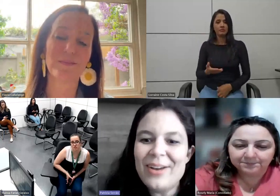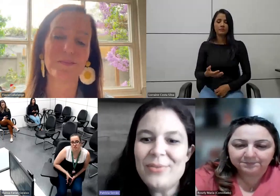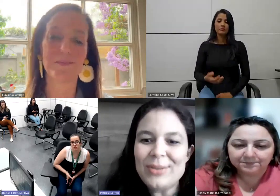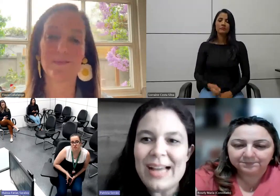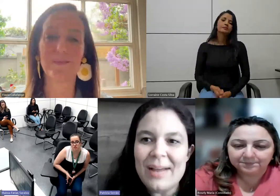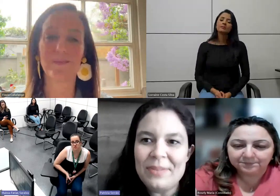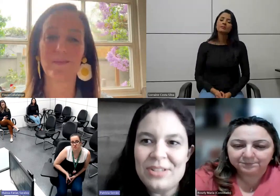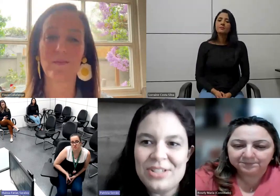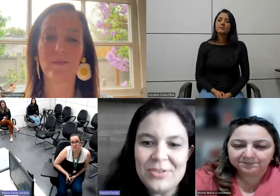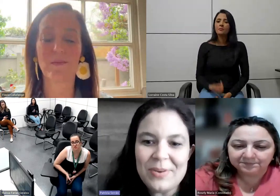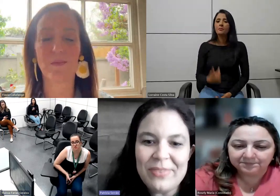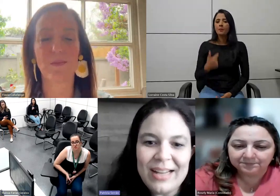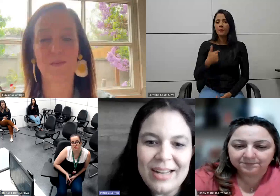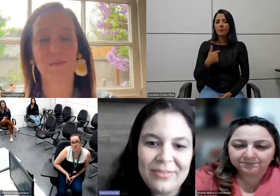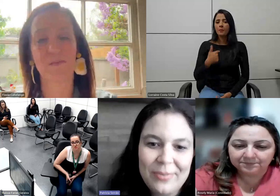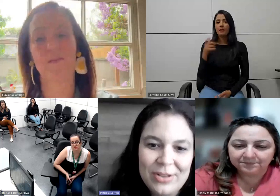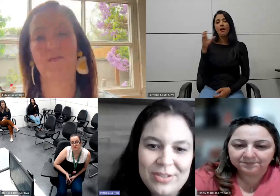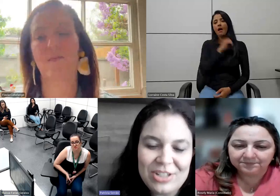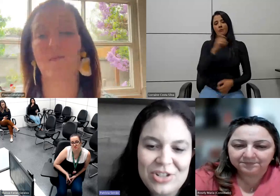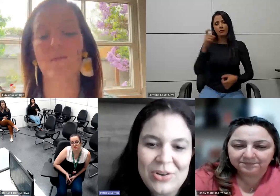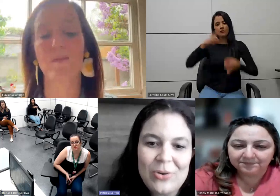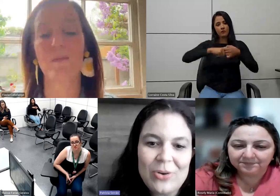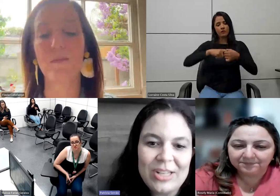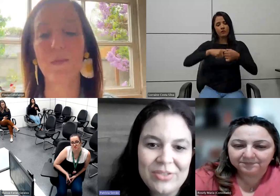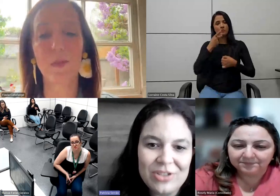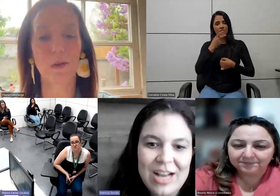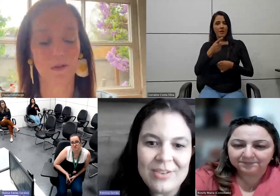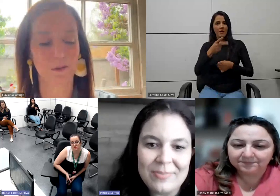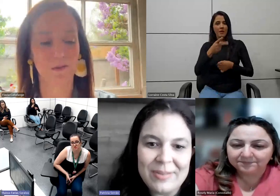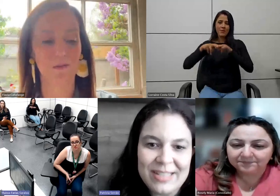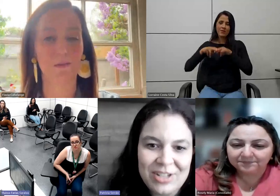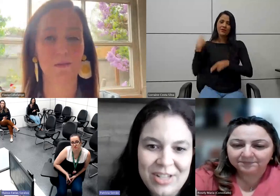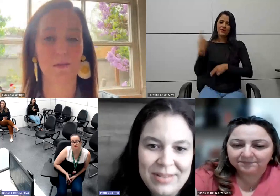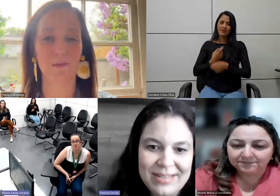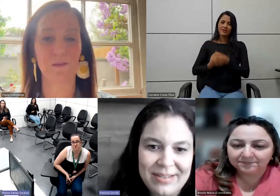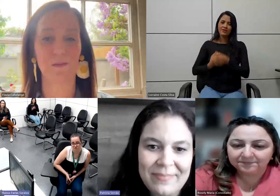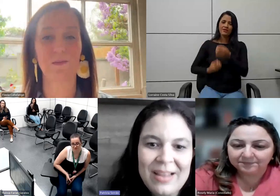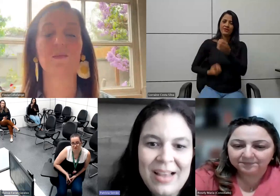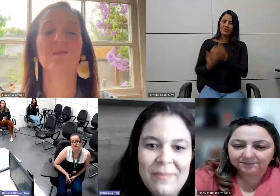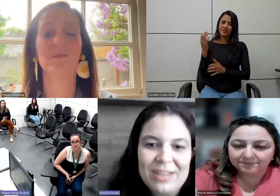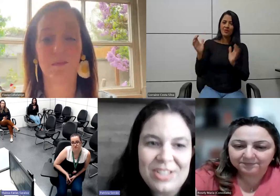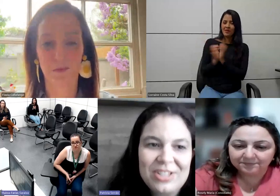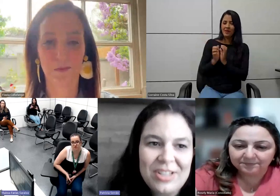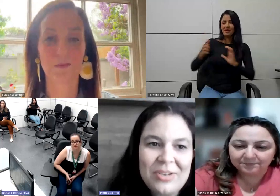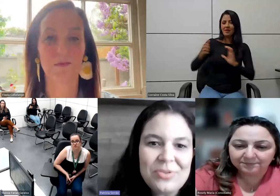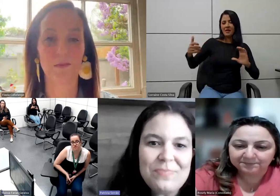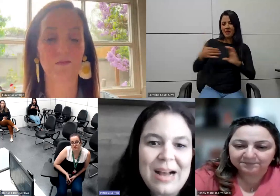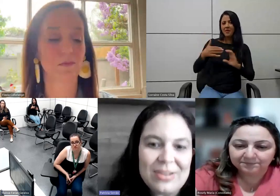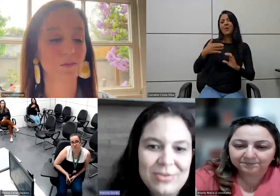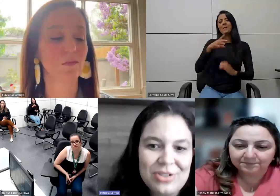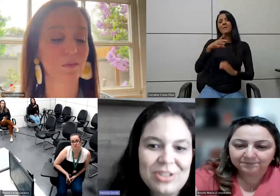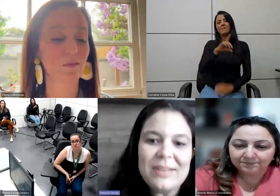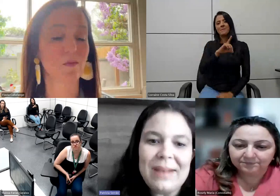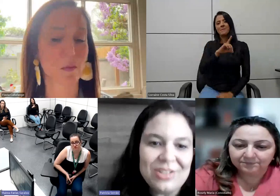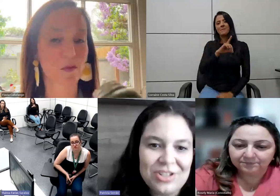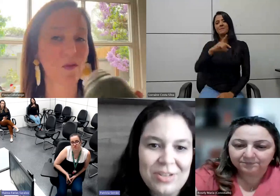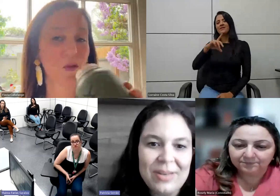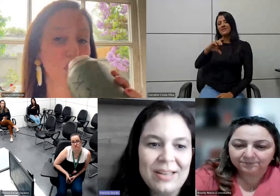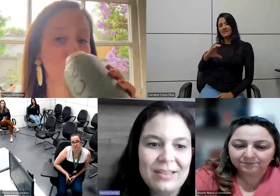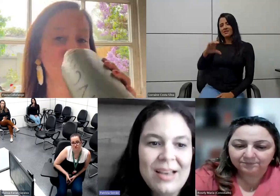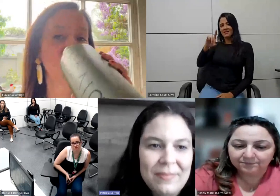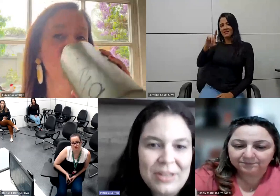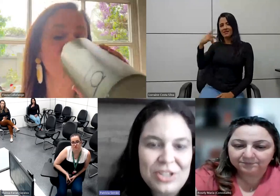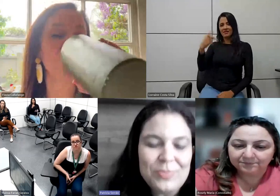eu quero voltar rapidinho pra falar que foi por isso que a gente criou o coletivo de raros PCDs da EBC pra gente ter um espaço de